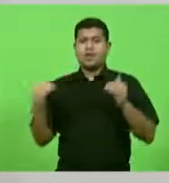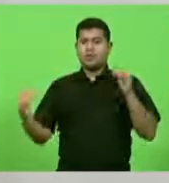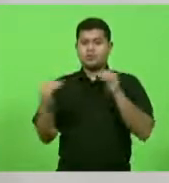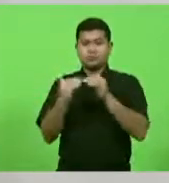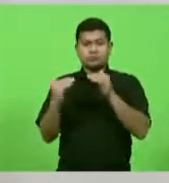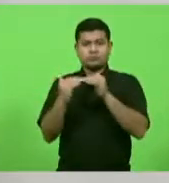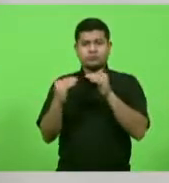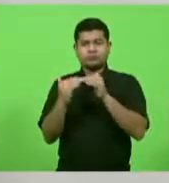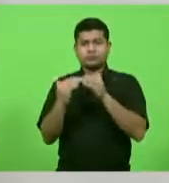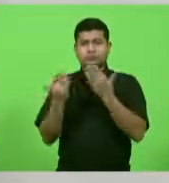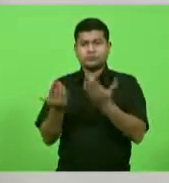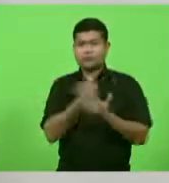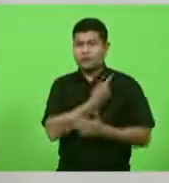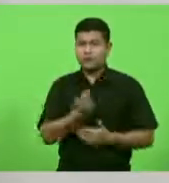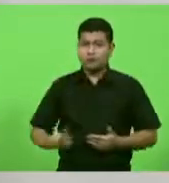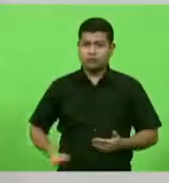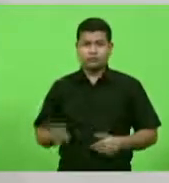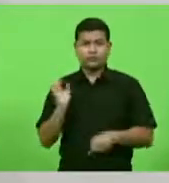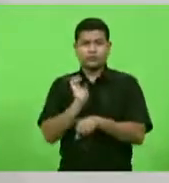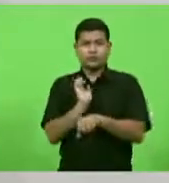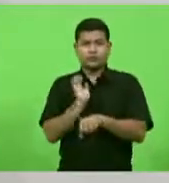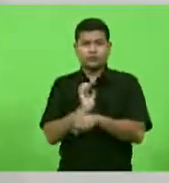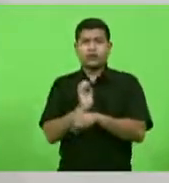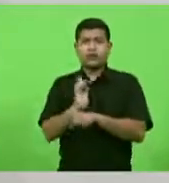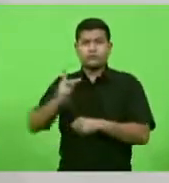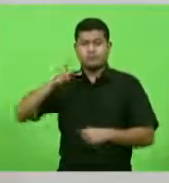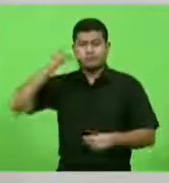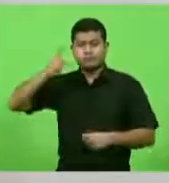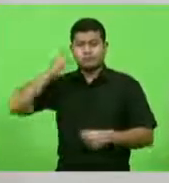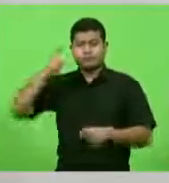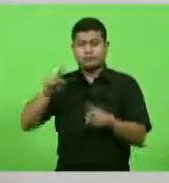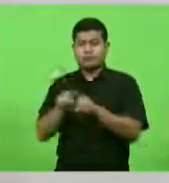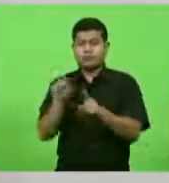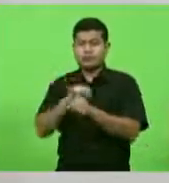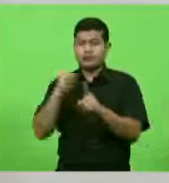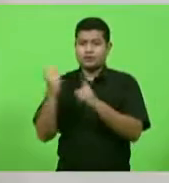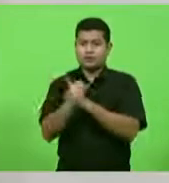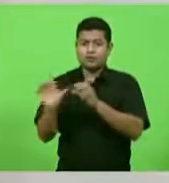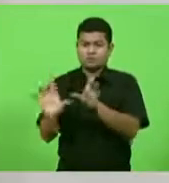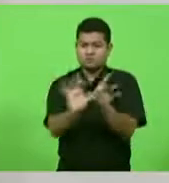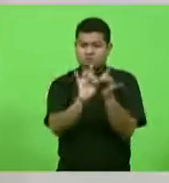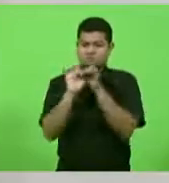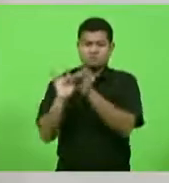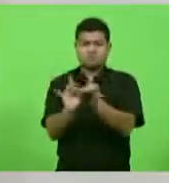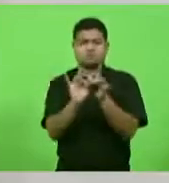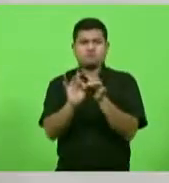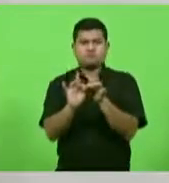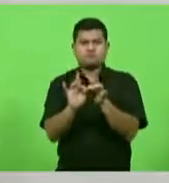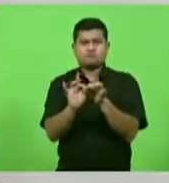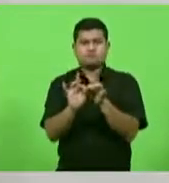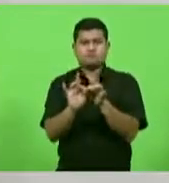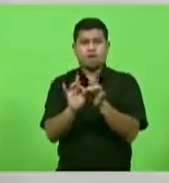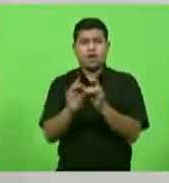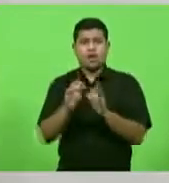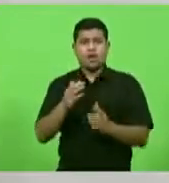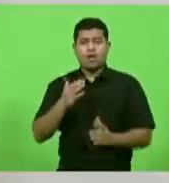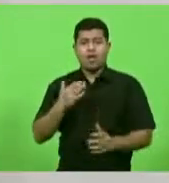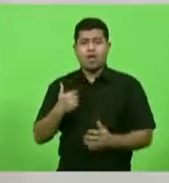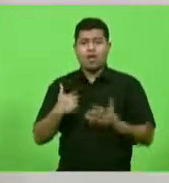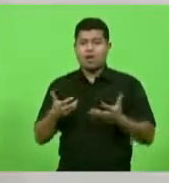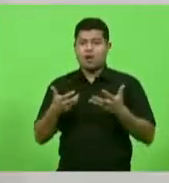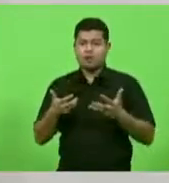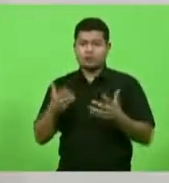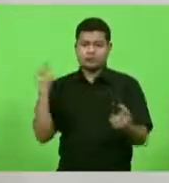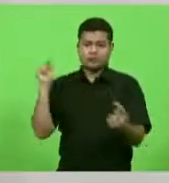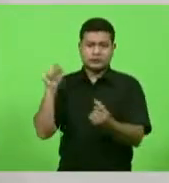entre o governo do Estado, o parlamento e a sociedade catarinense. Minha missão foi,